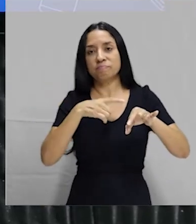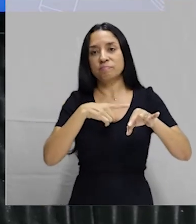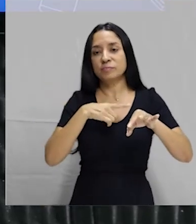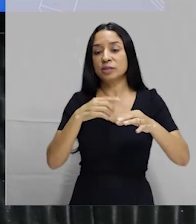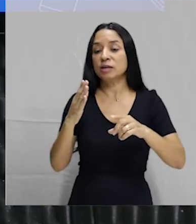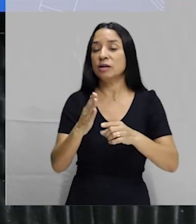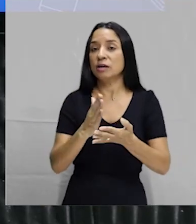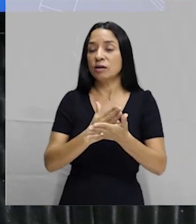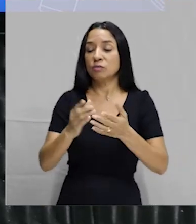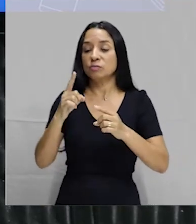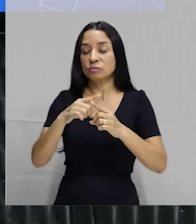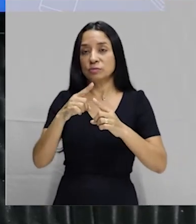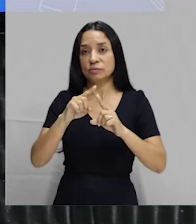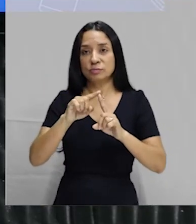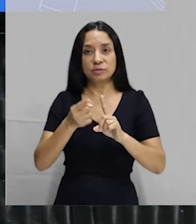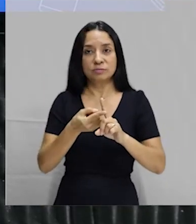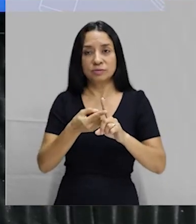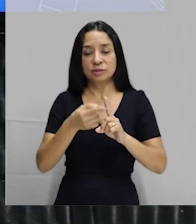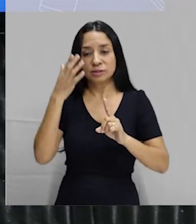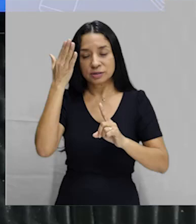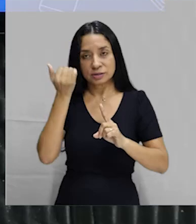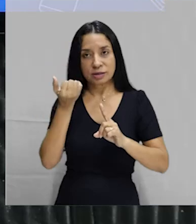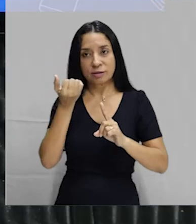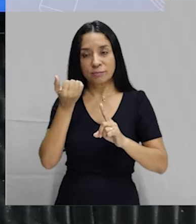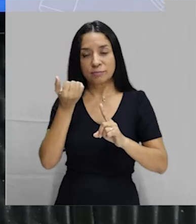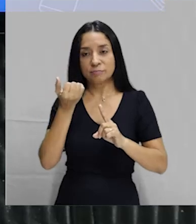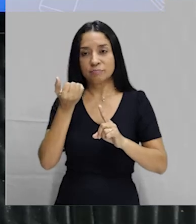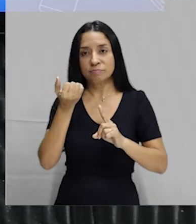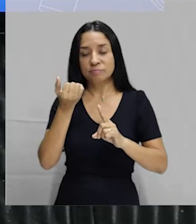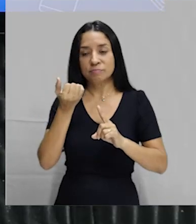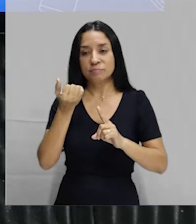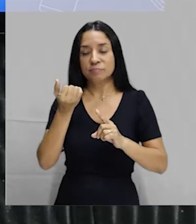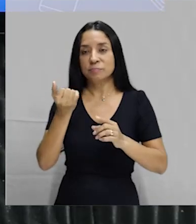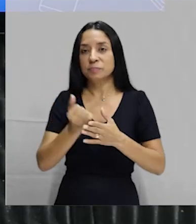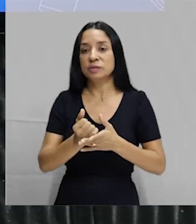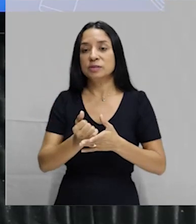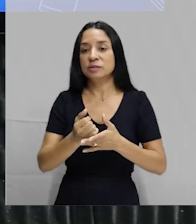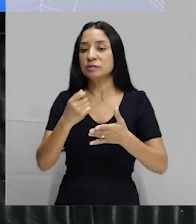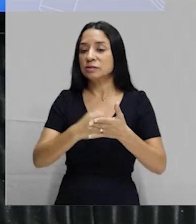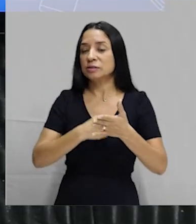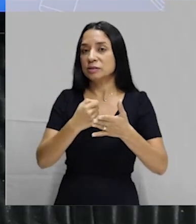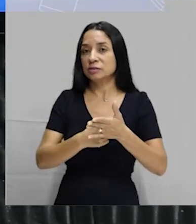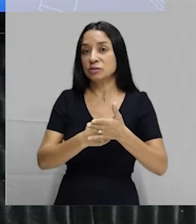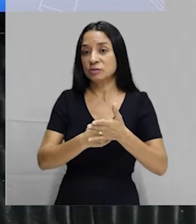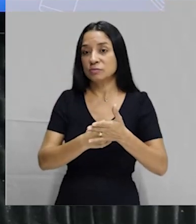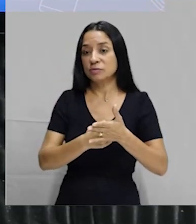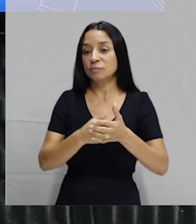algum tipo de gravidez. Você sabe que, muitas vezes, essa tentativa, ela acaba sendo frustrada,